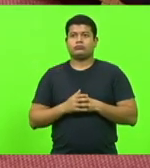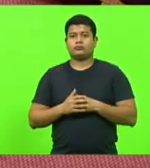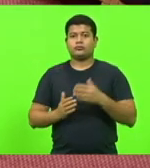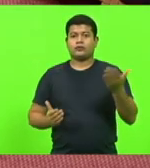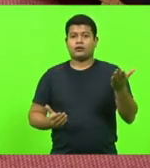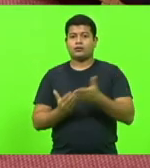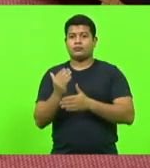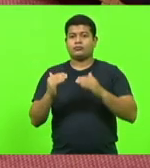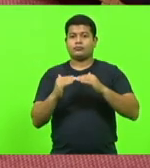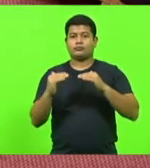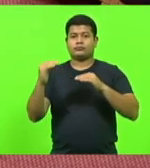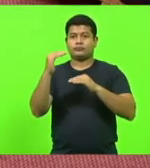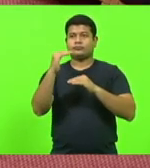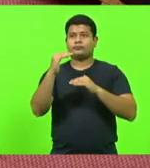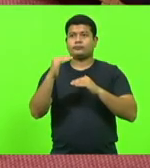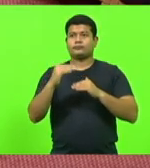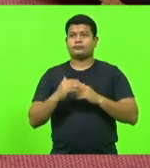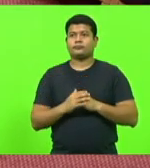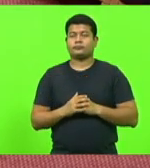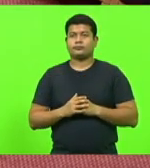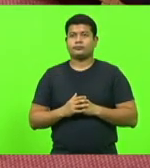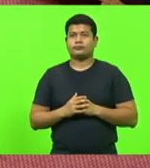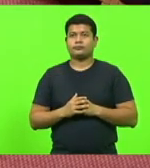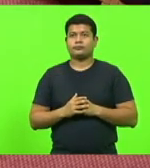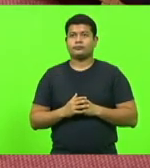Aprovado por maioria. Senhor presidente, eu vou me abster.